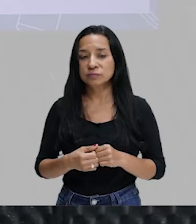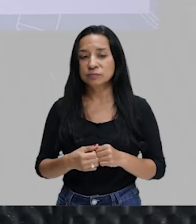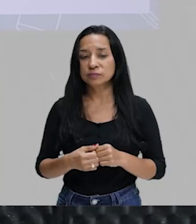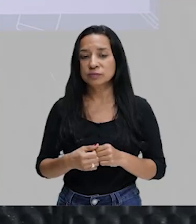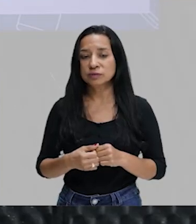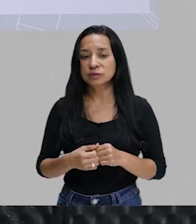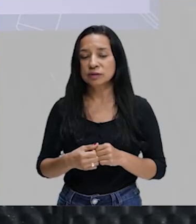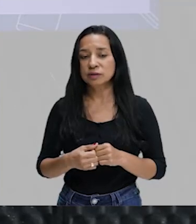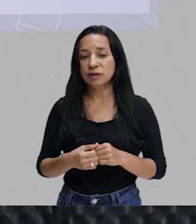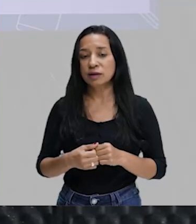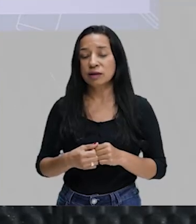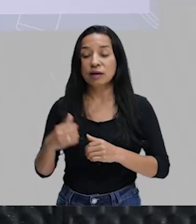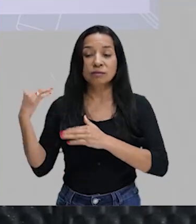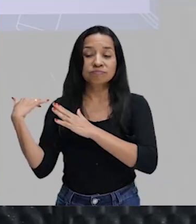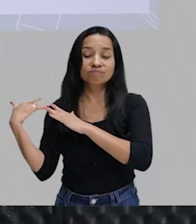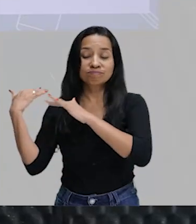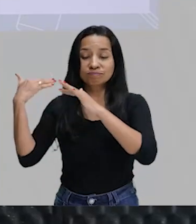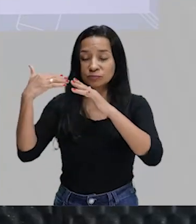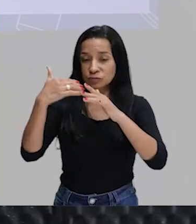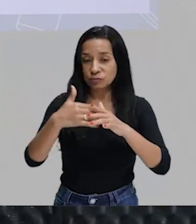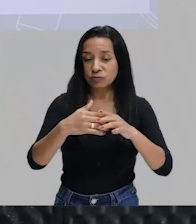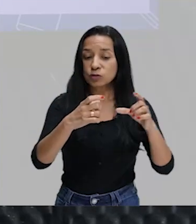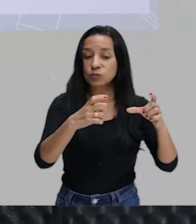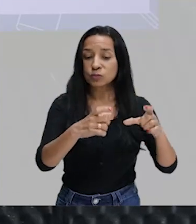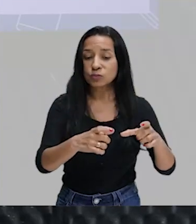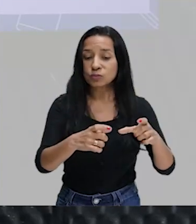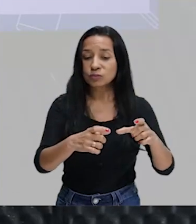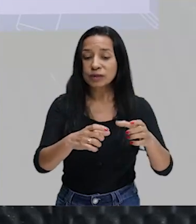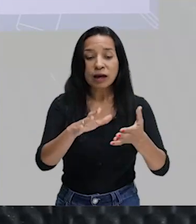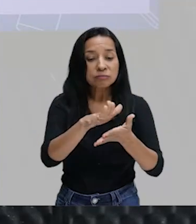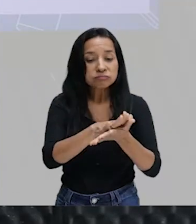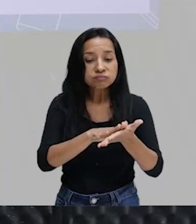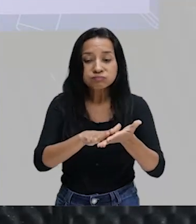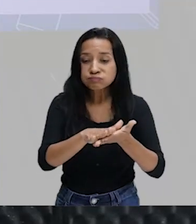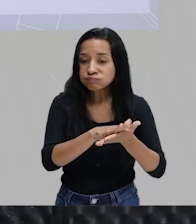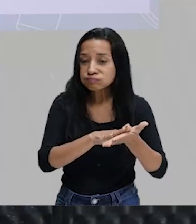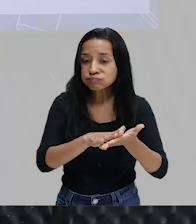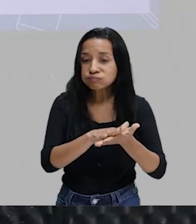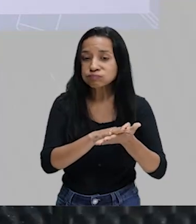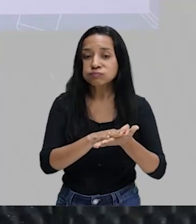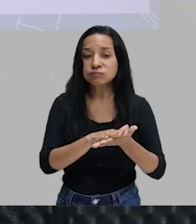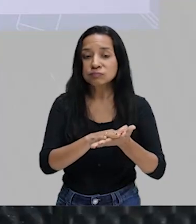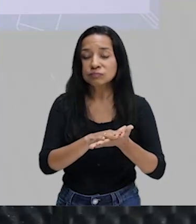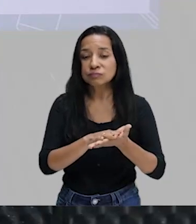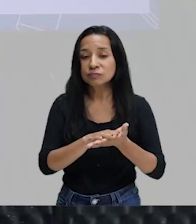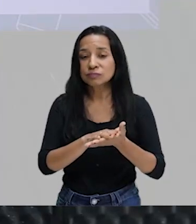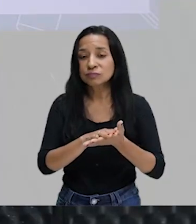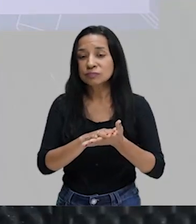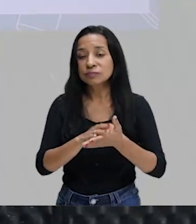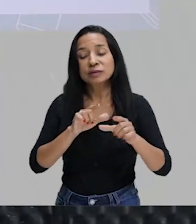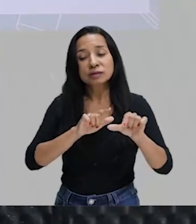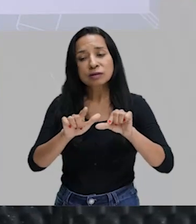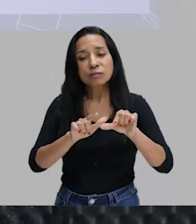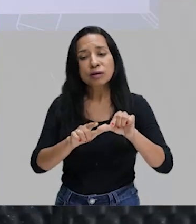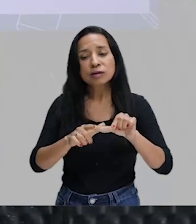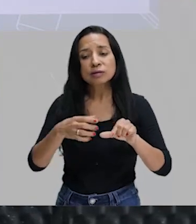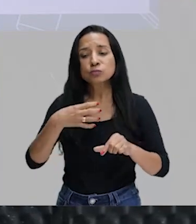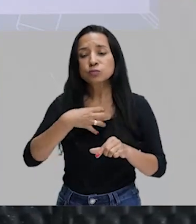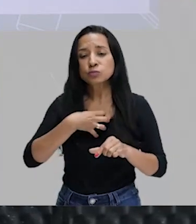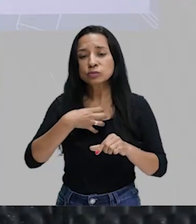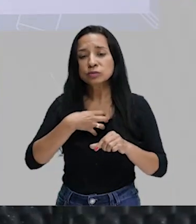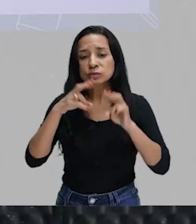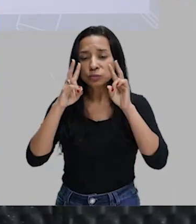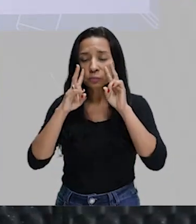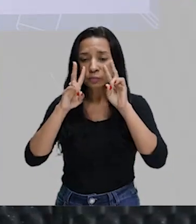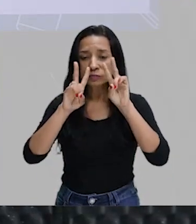fala, era uma vez, um lugarzinho no meio do nada, você tá trabalhando com a visão, um dos sentidos que nós temos. Com sabor